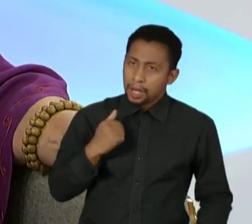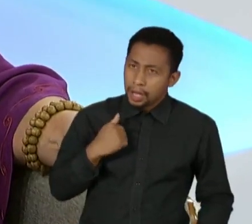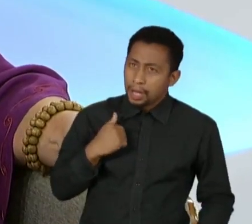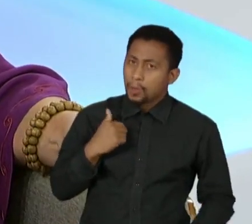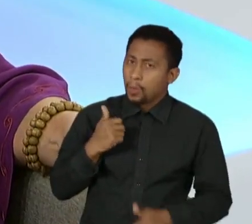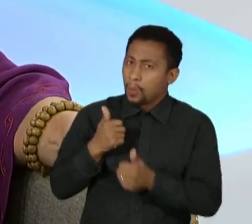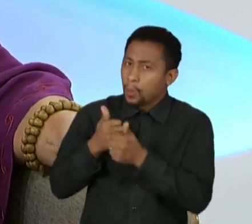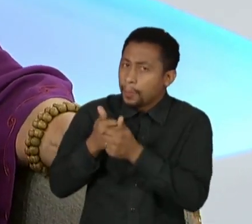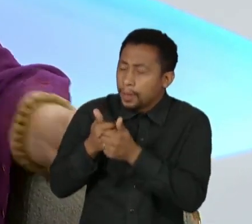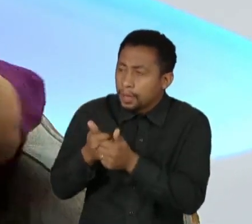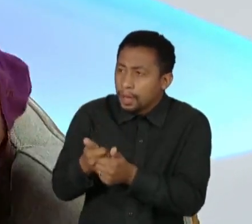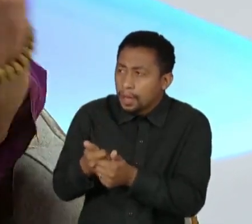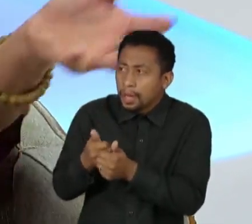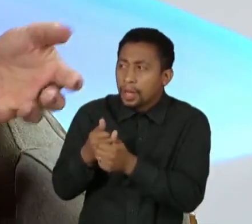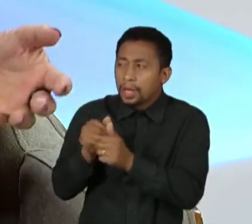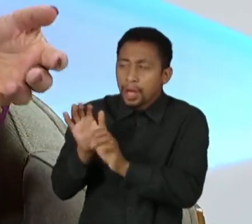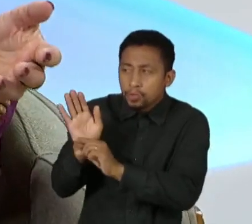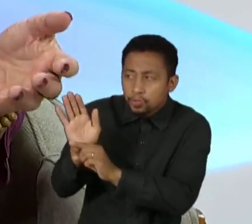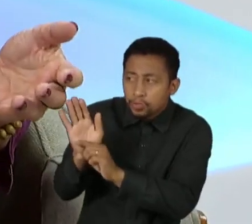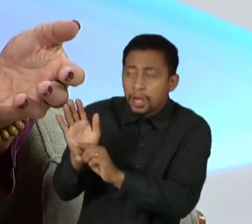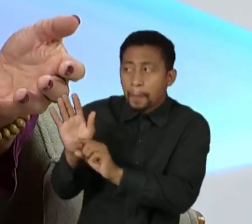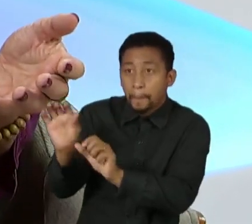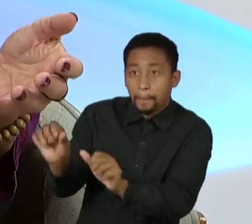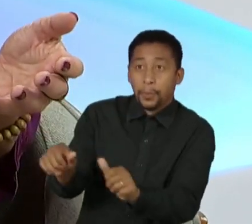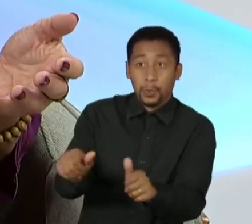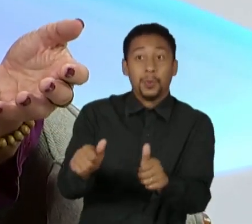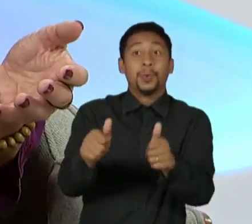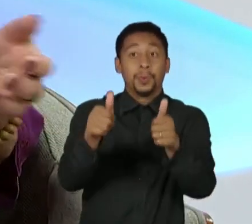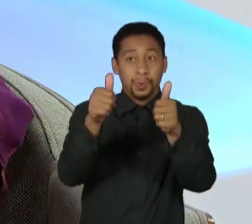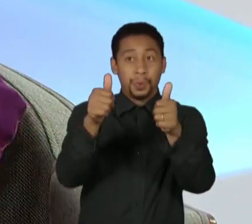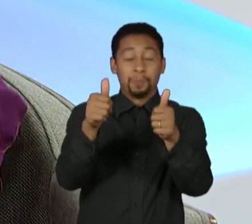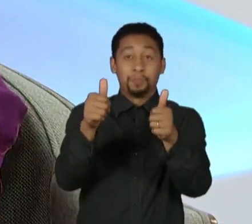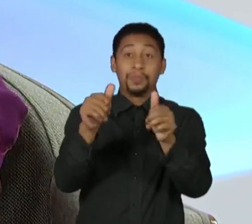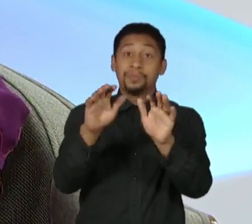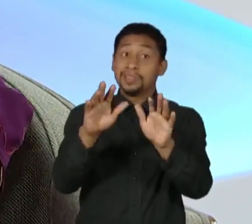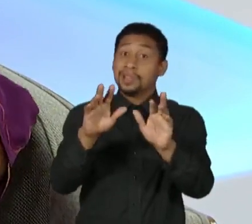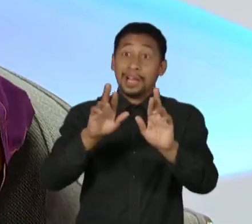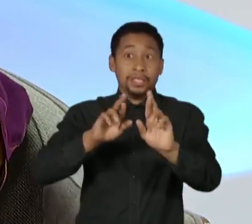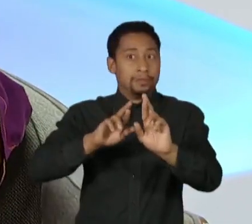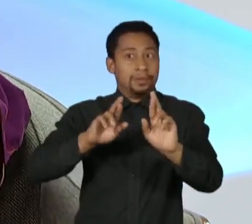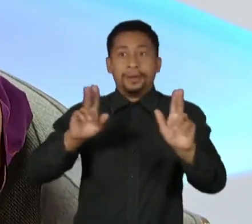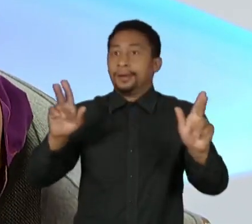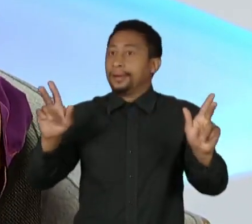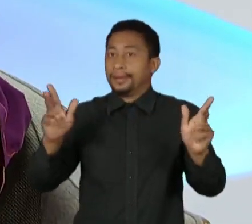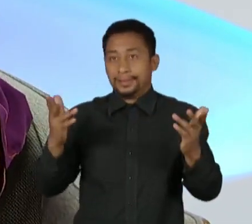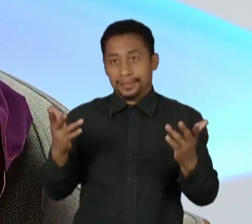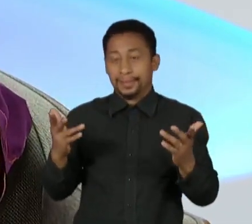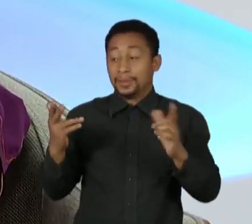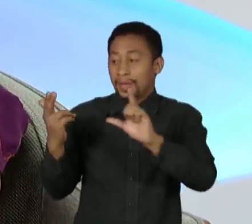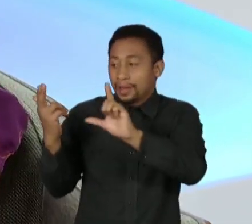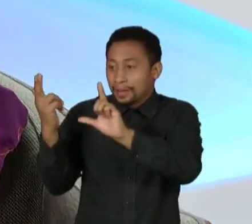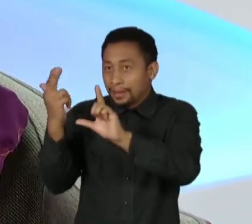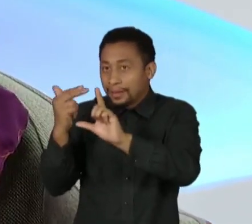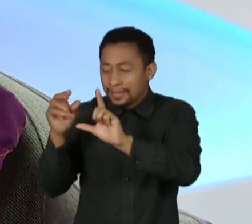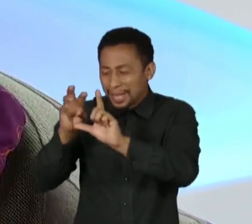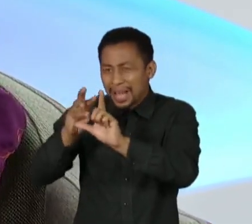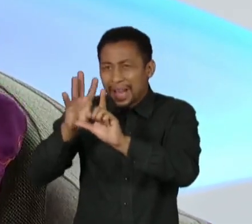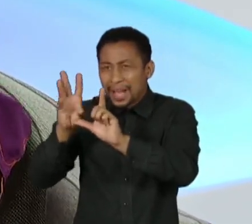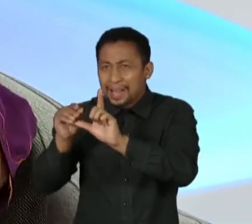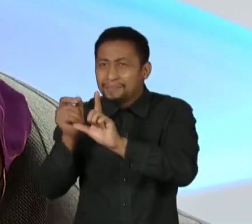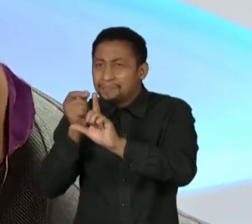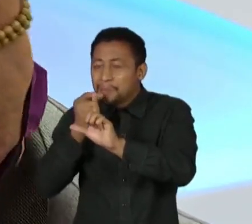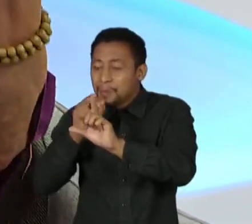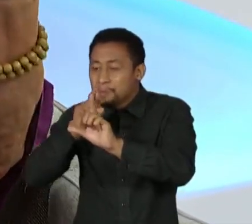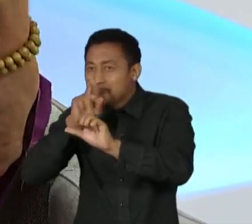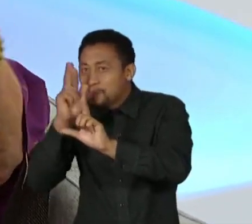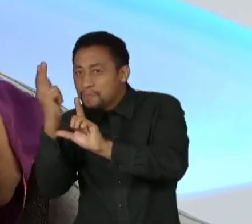acompanhei, melhorou. E torna uma coisa diferente também, né? O seu trabalho é tratado com outras